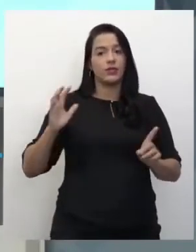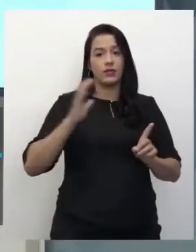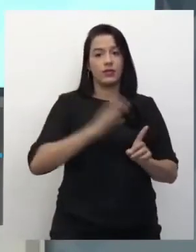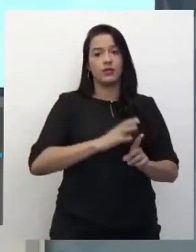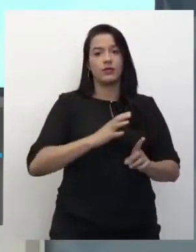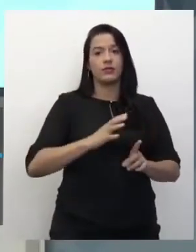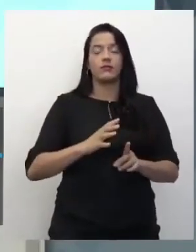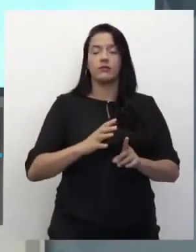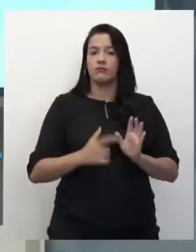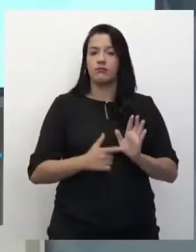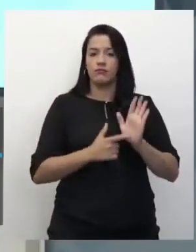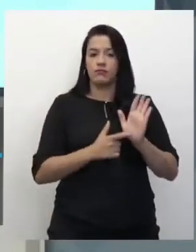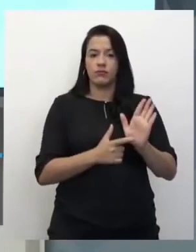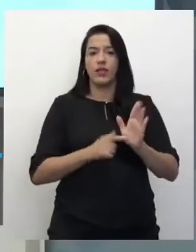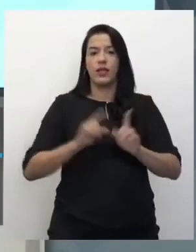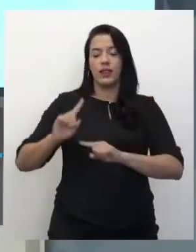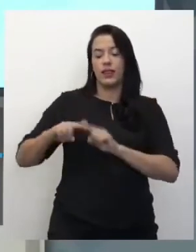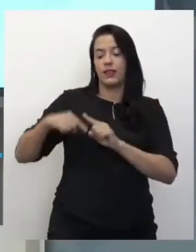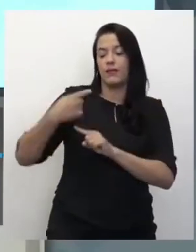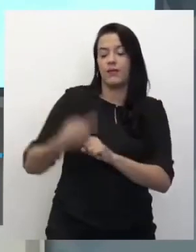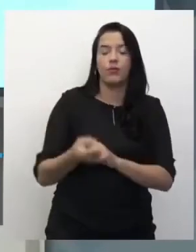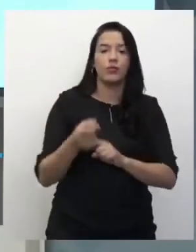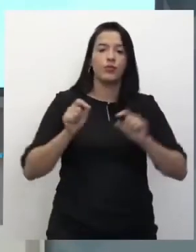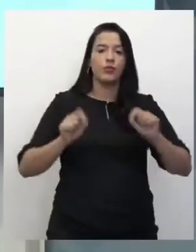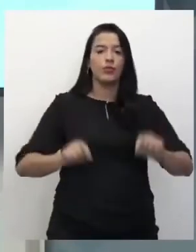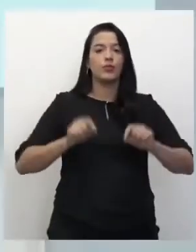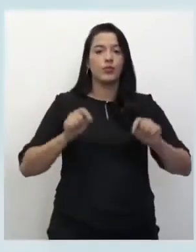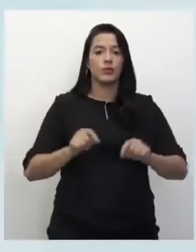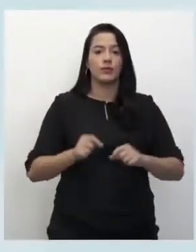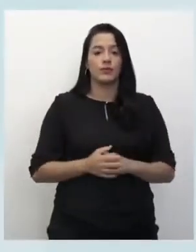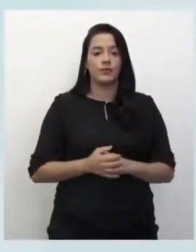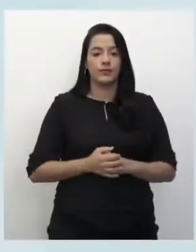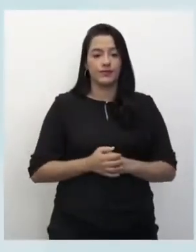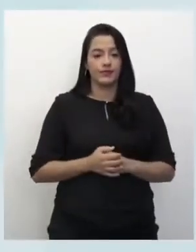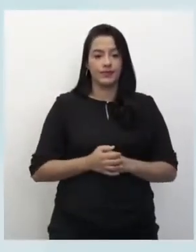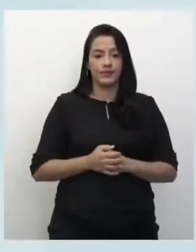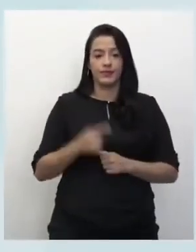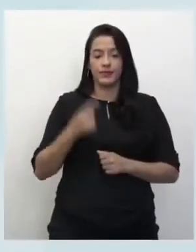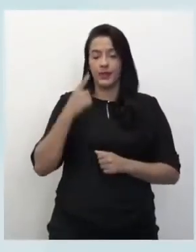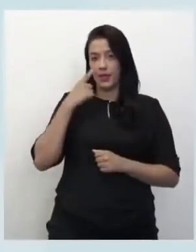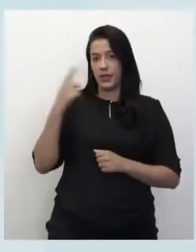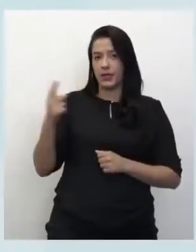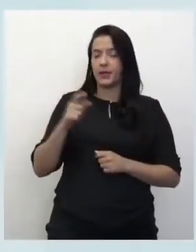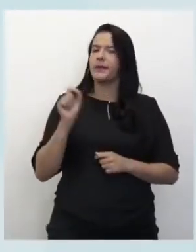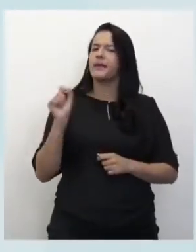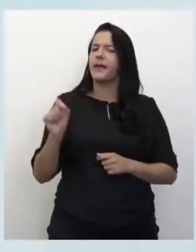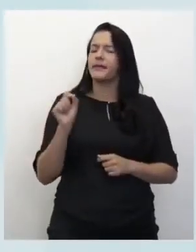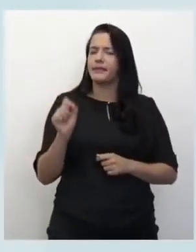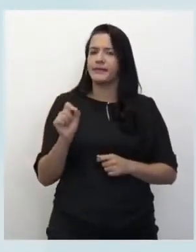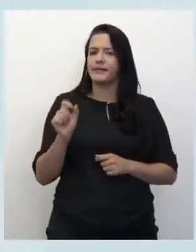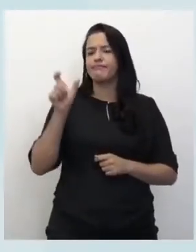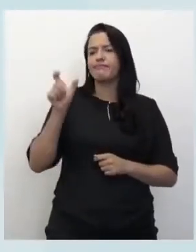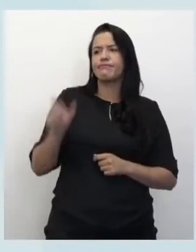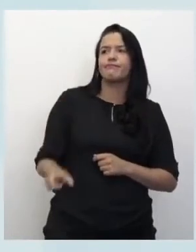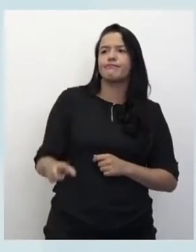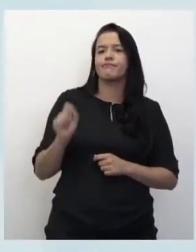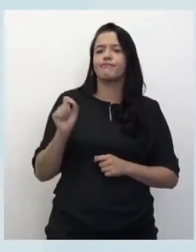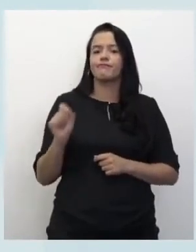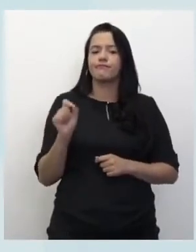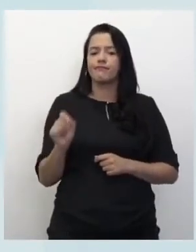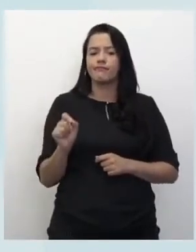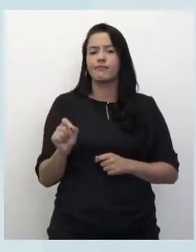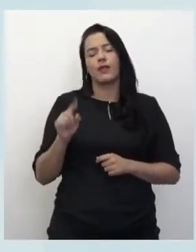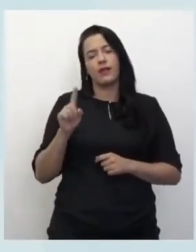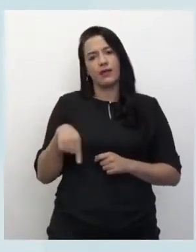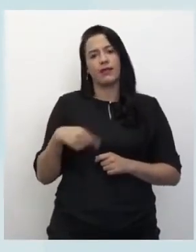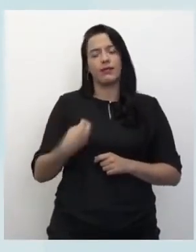depois, depois de quê? Então, vamos aí. Ó, quem ou o quê, né? A vida. Então, o destaque